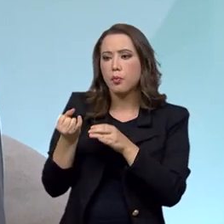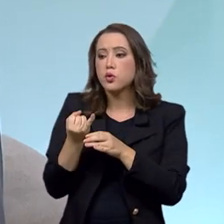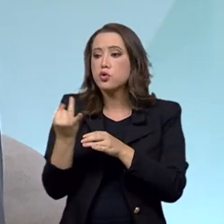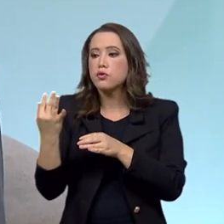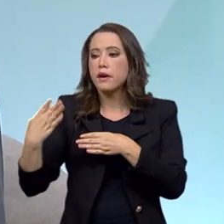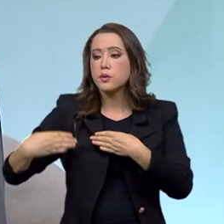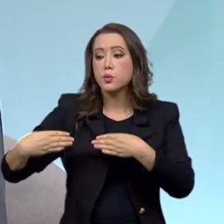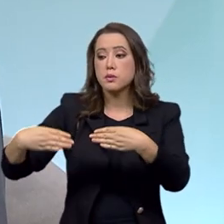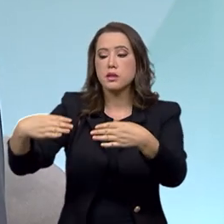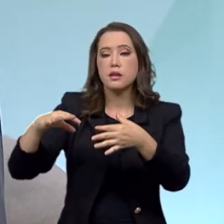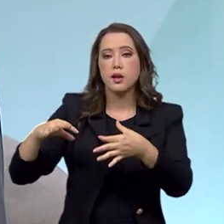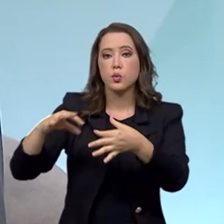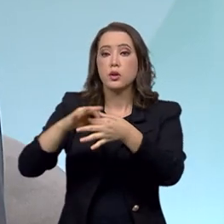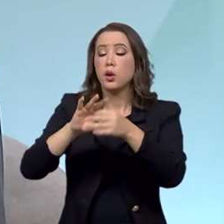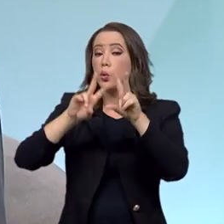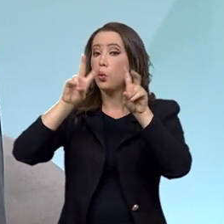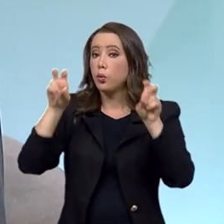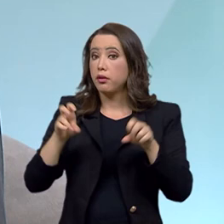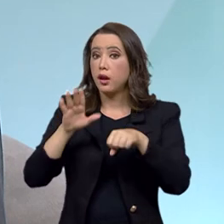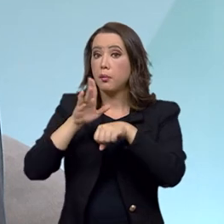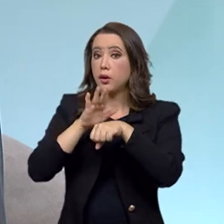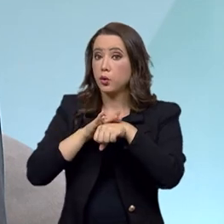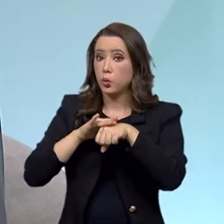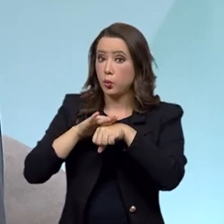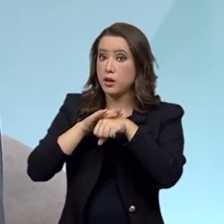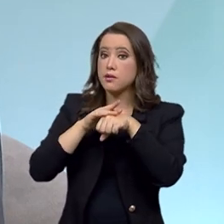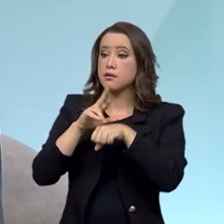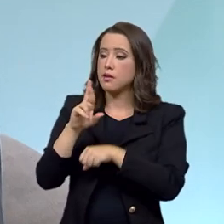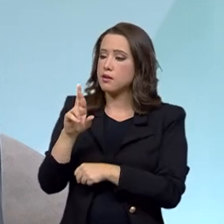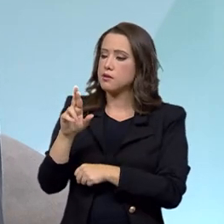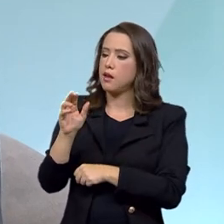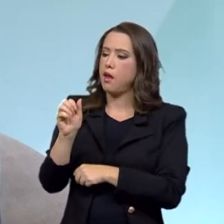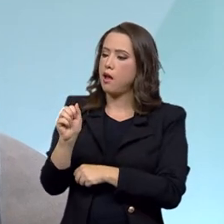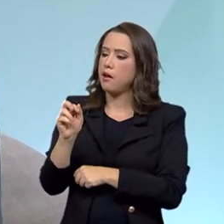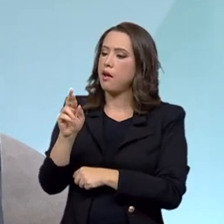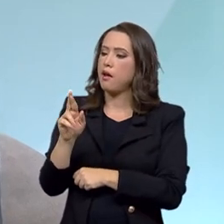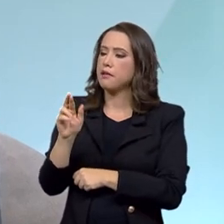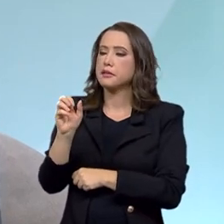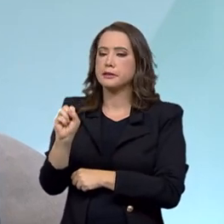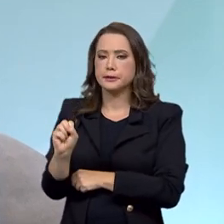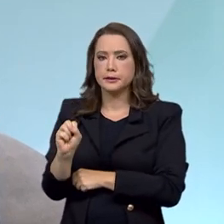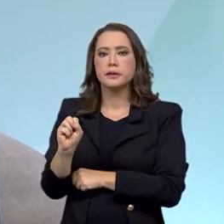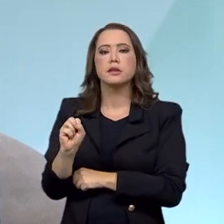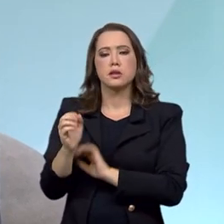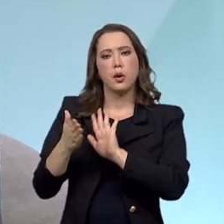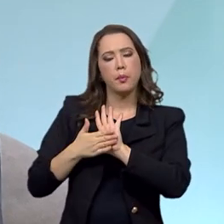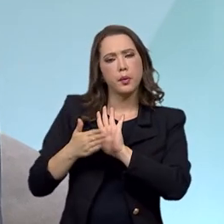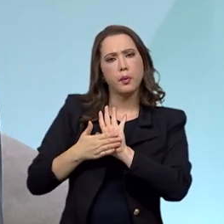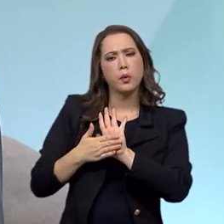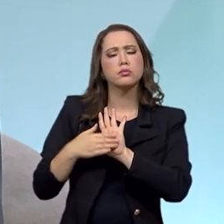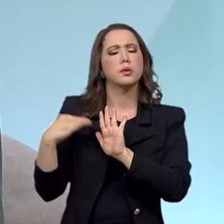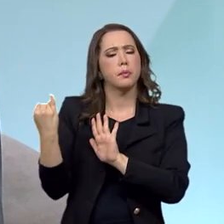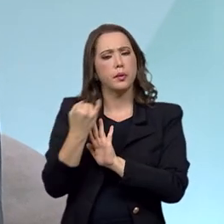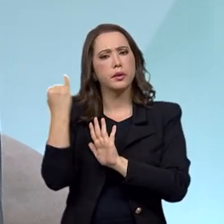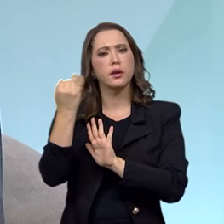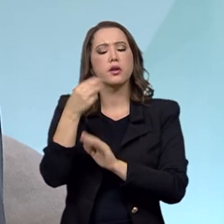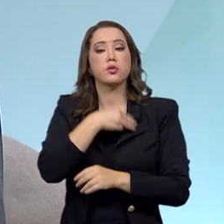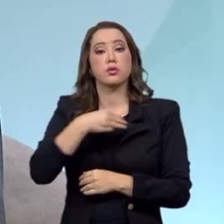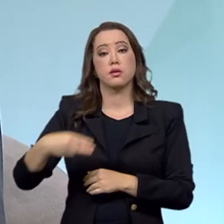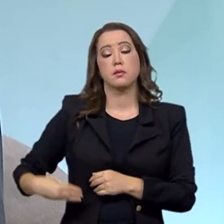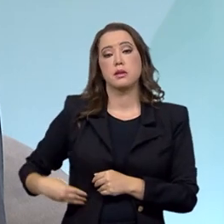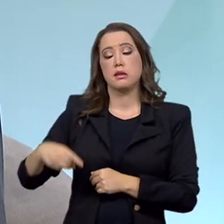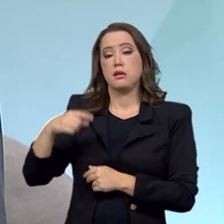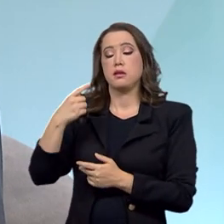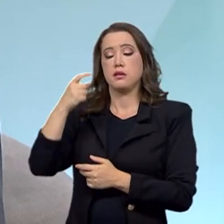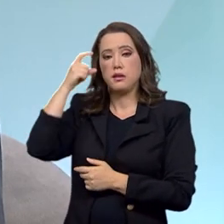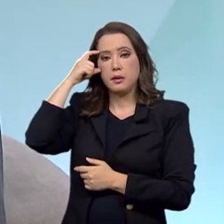doenças raras, ela tem um propósito muito audacioso da ministra Damares. A ministra,